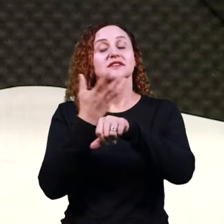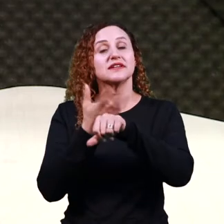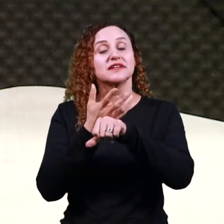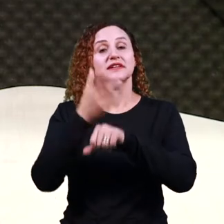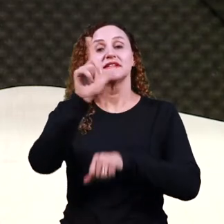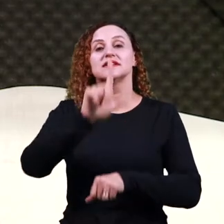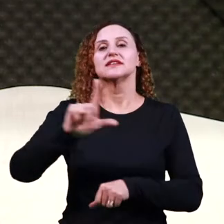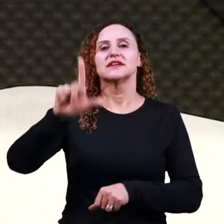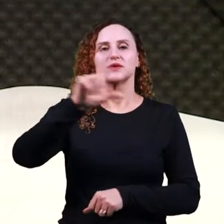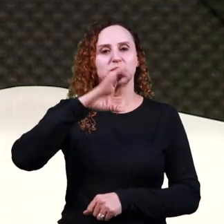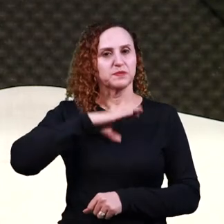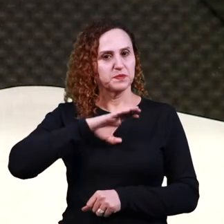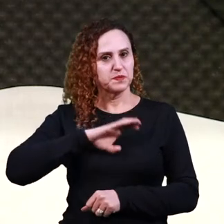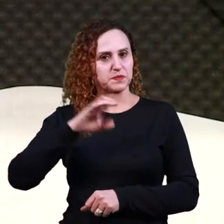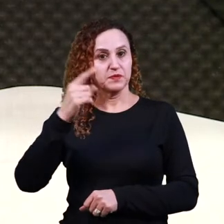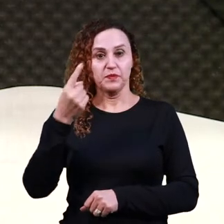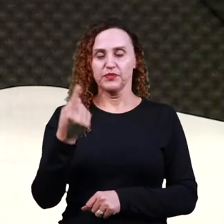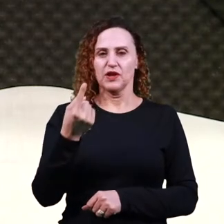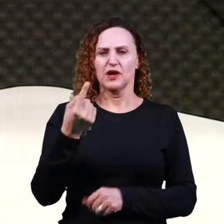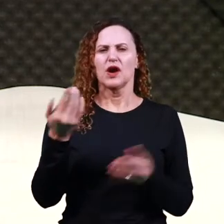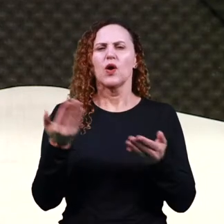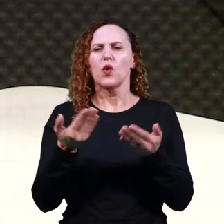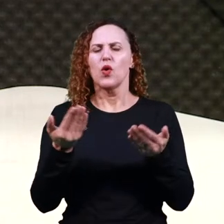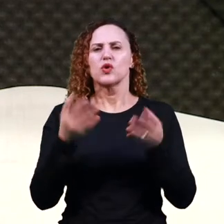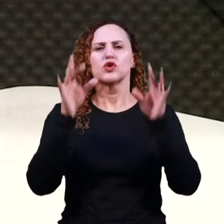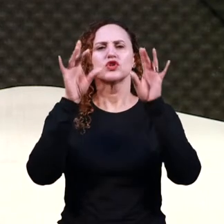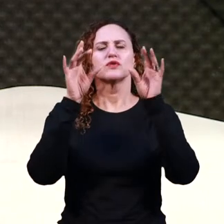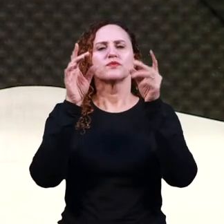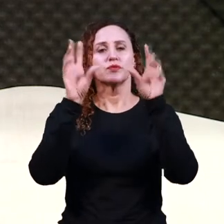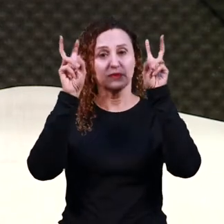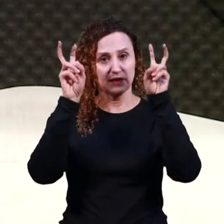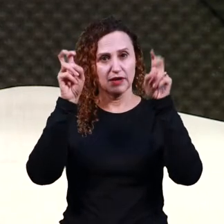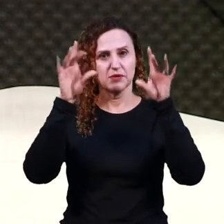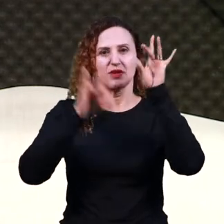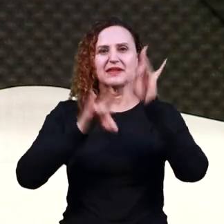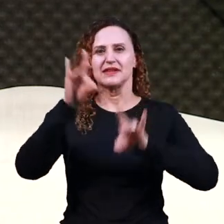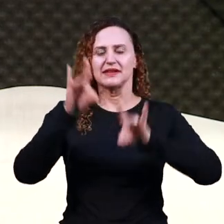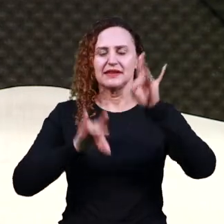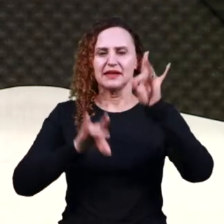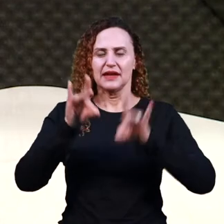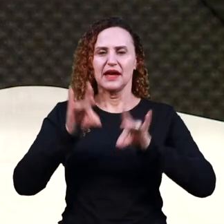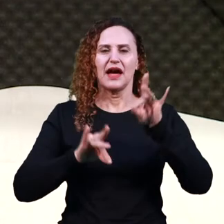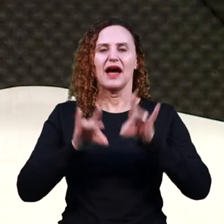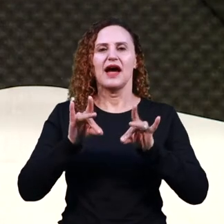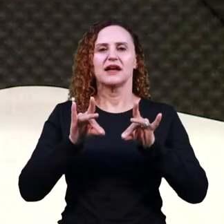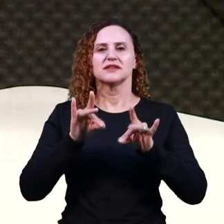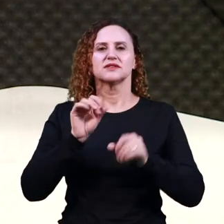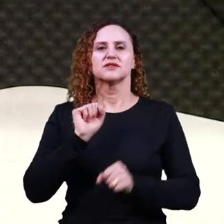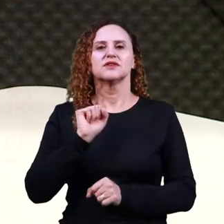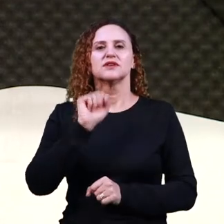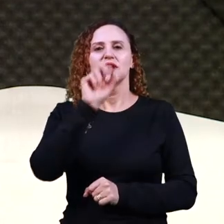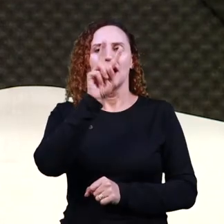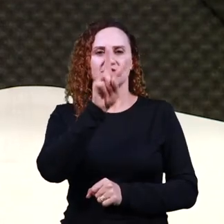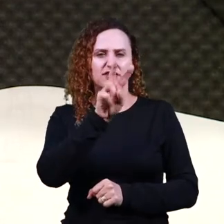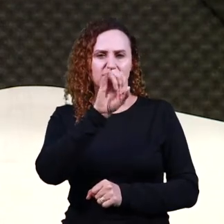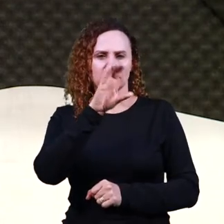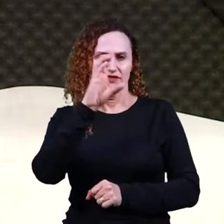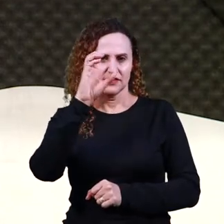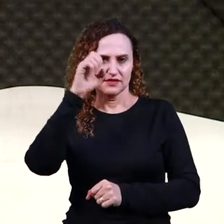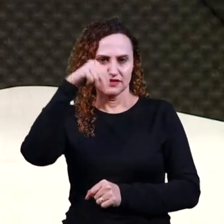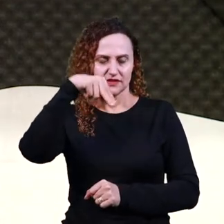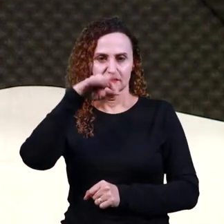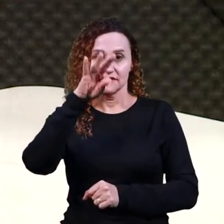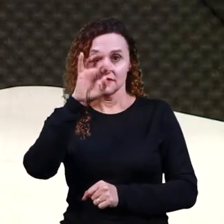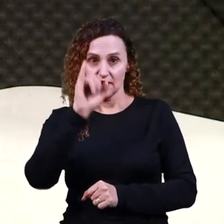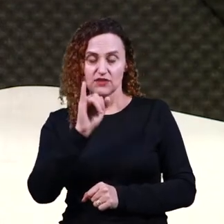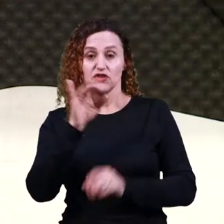Hoje nós trataremos sobre o teatro de Gil Vicente. Anterior a Gil Vicente, nós não podemos dizer que o teatro